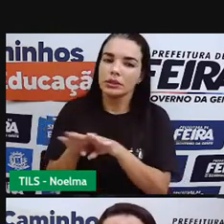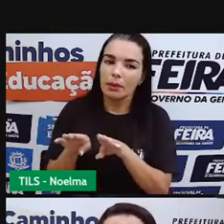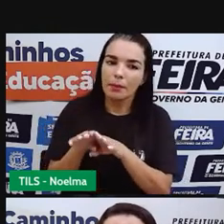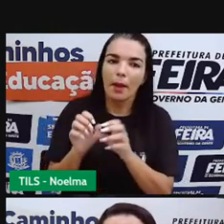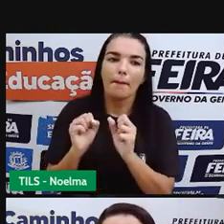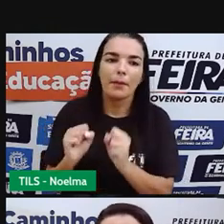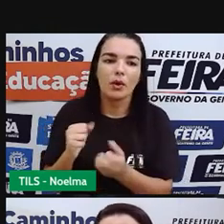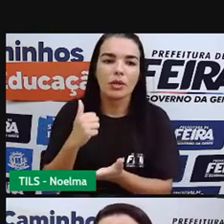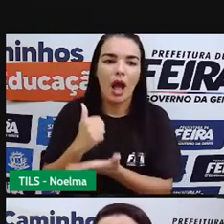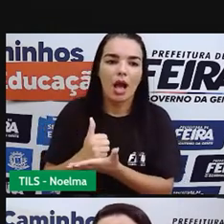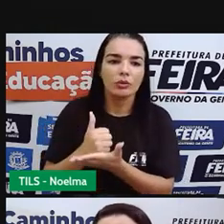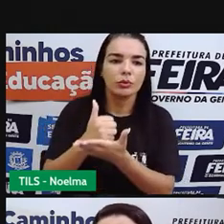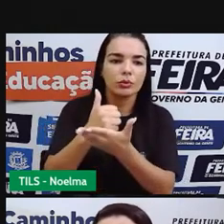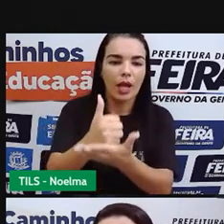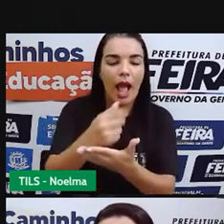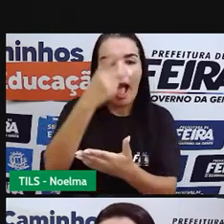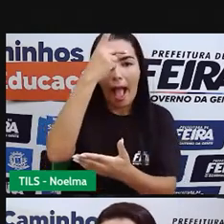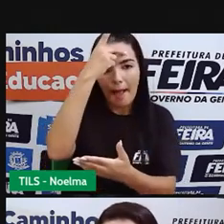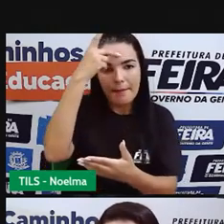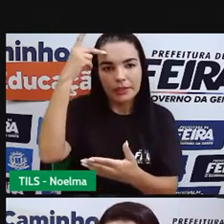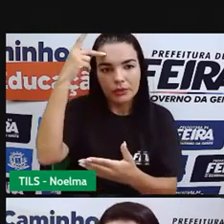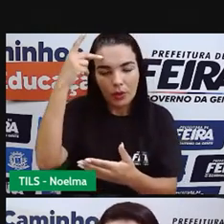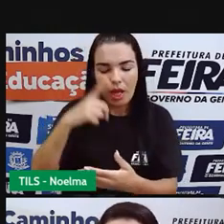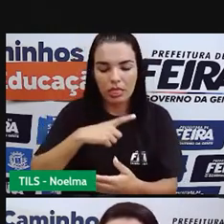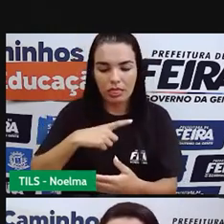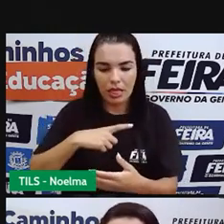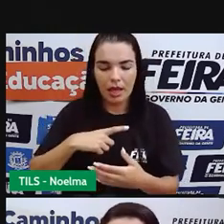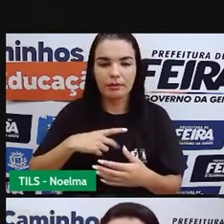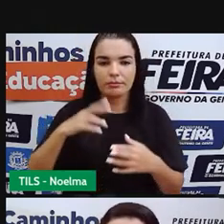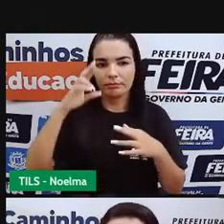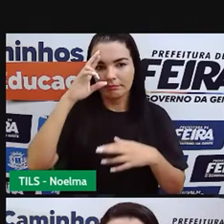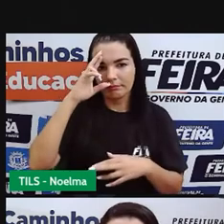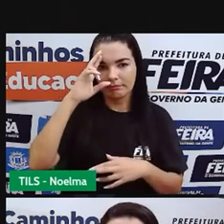pode ajudar o paciente a recuperar sua autoconfiança.